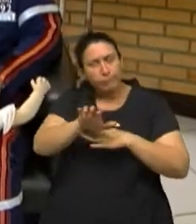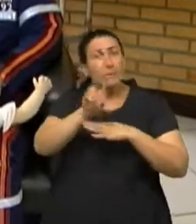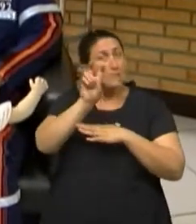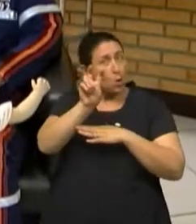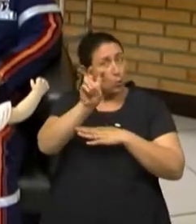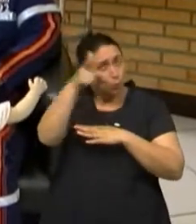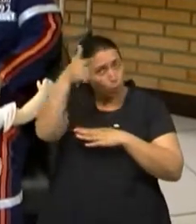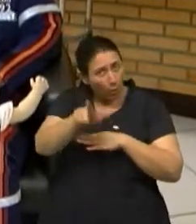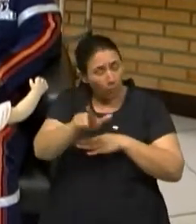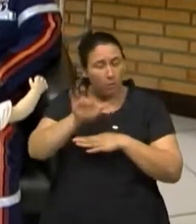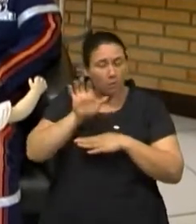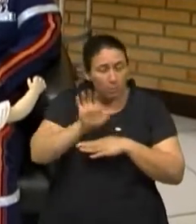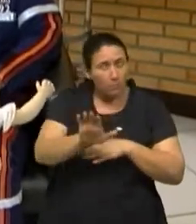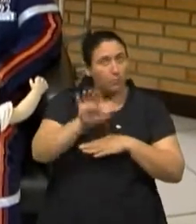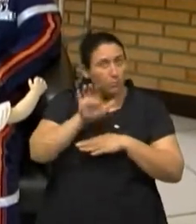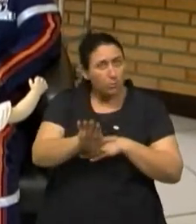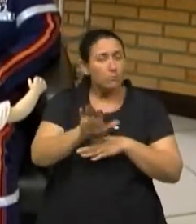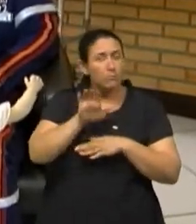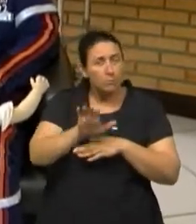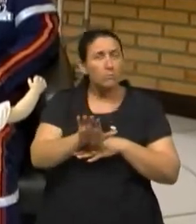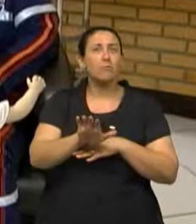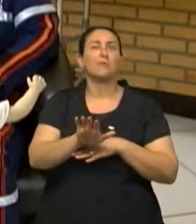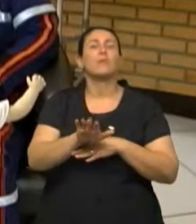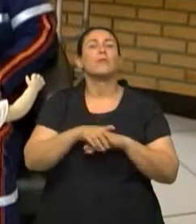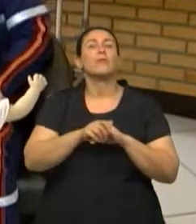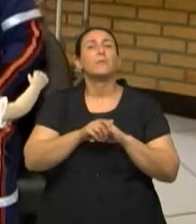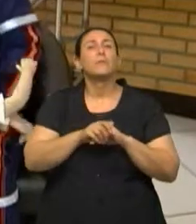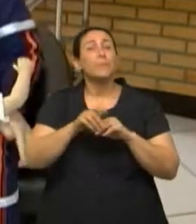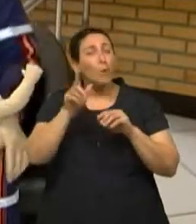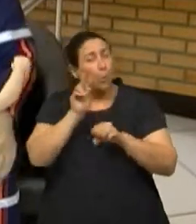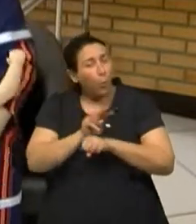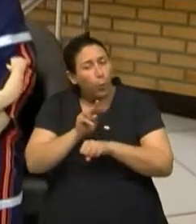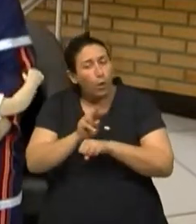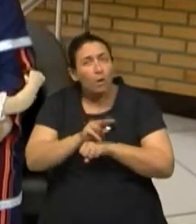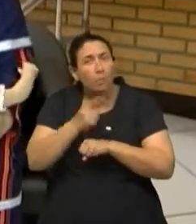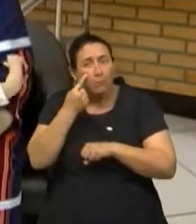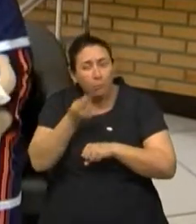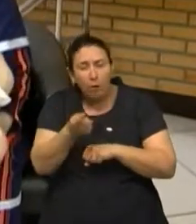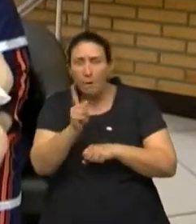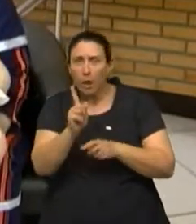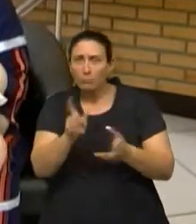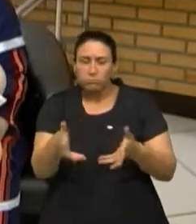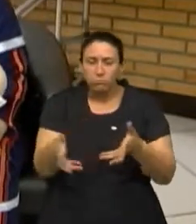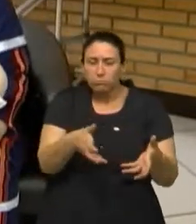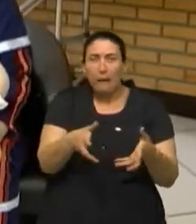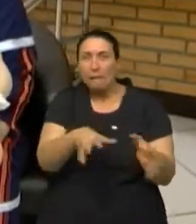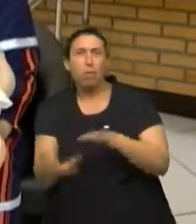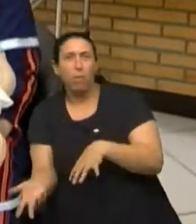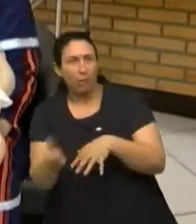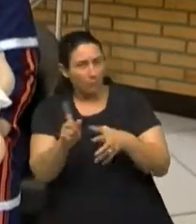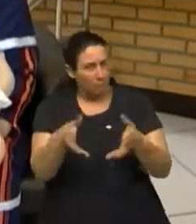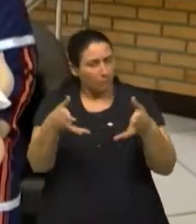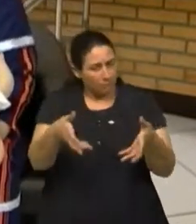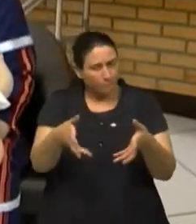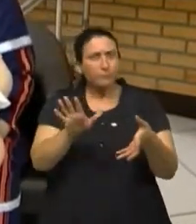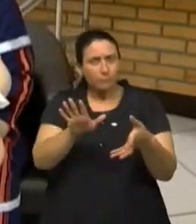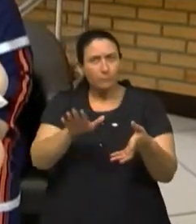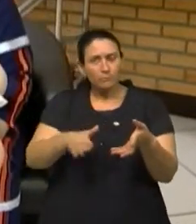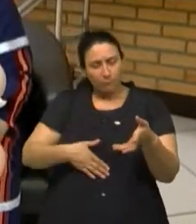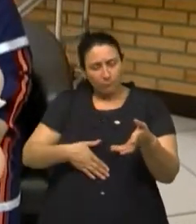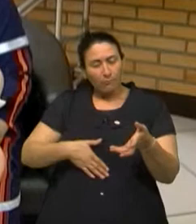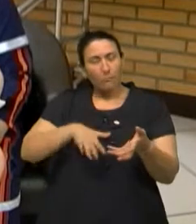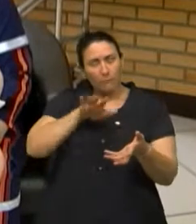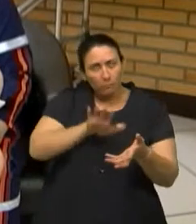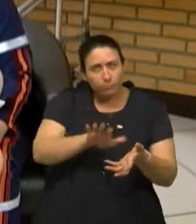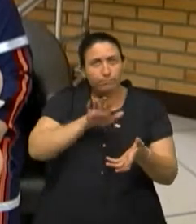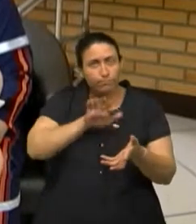Um, dois, três, quatro, cinco. Sempre cuidando para a criança não cair, né? Por isso, ela vai estar nas